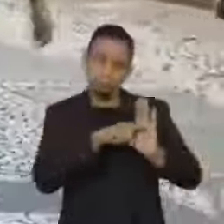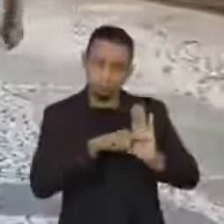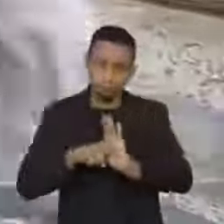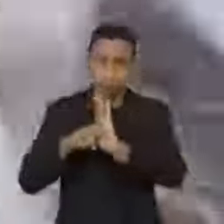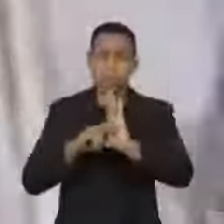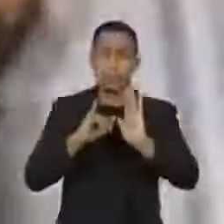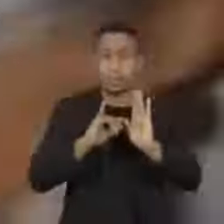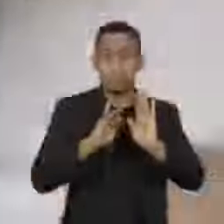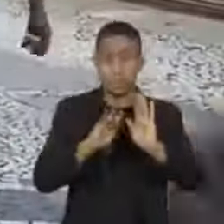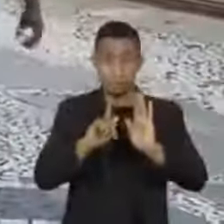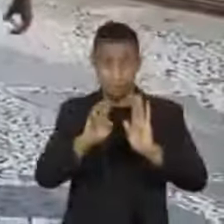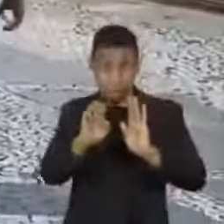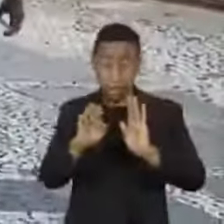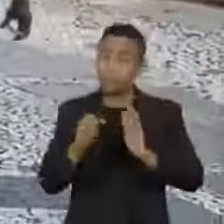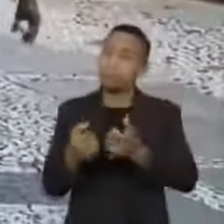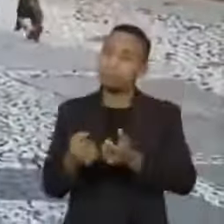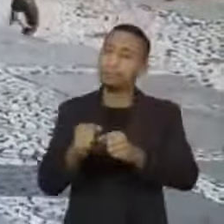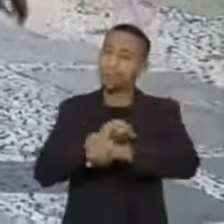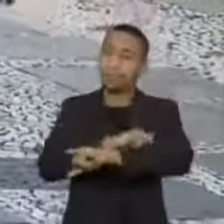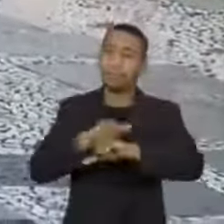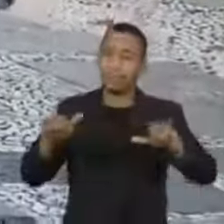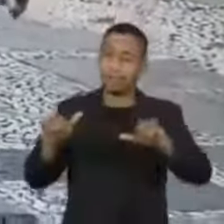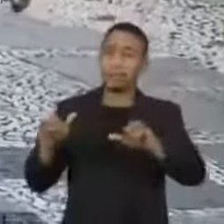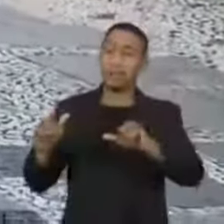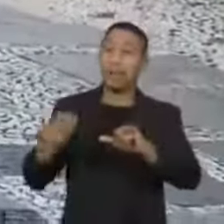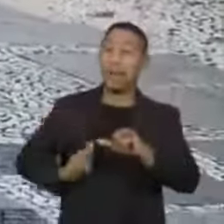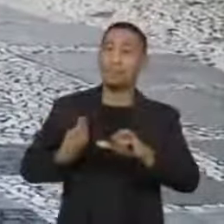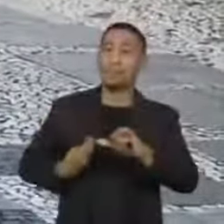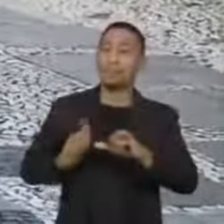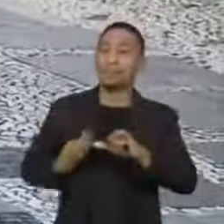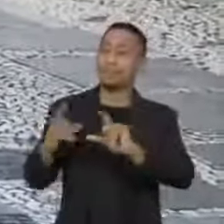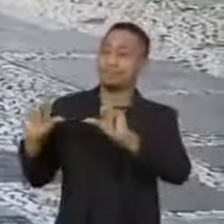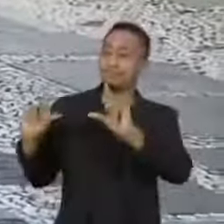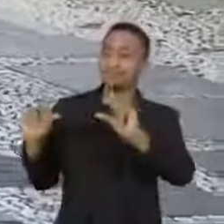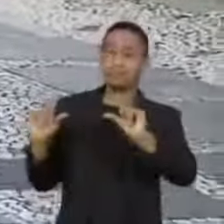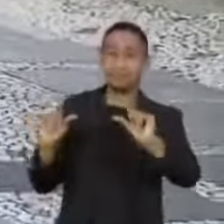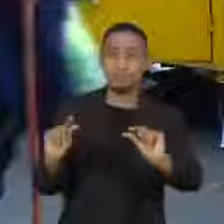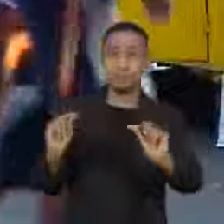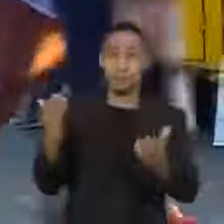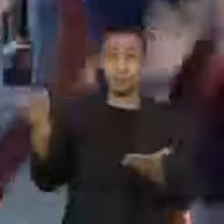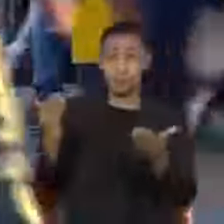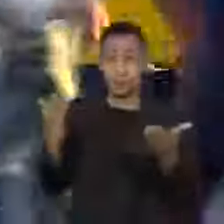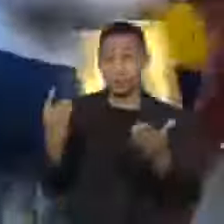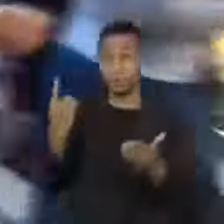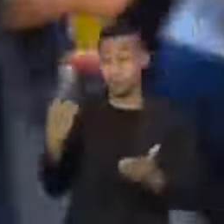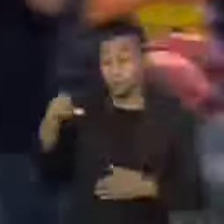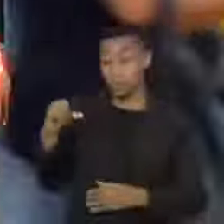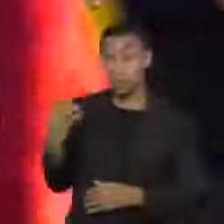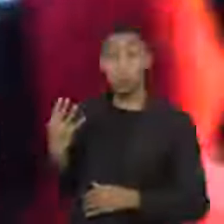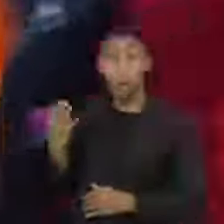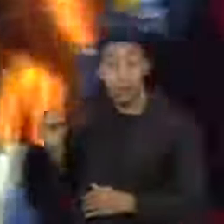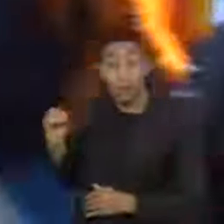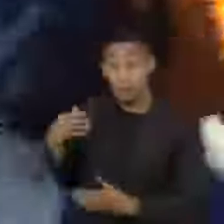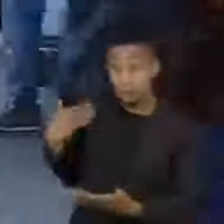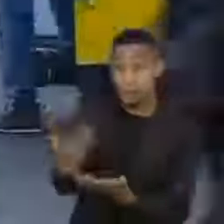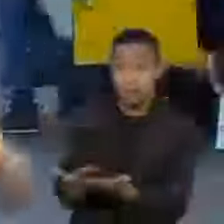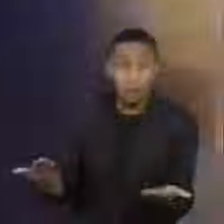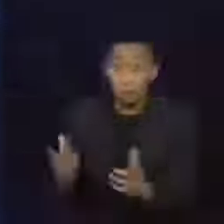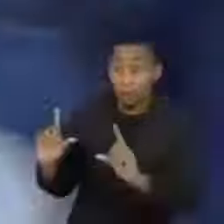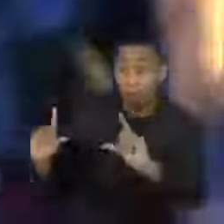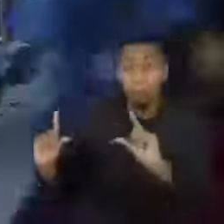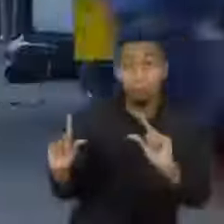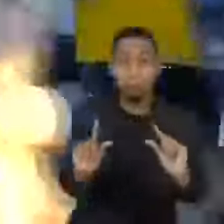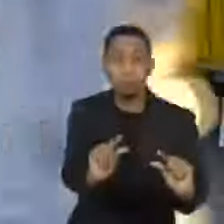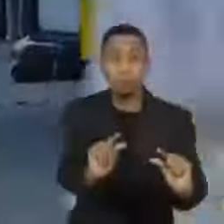será a primeira redução de expectativa de vida do brasileiro desde 1940. Atualmente, esse índice no